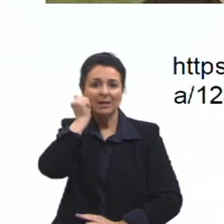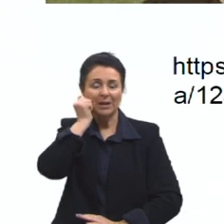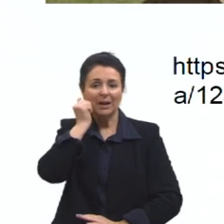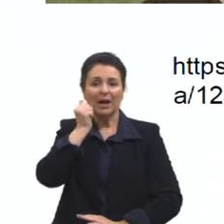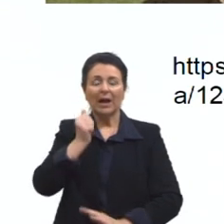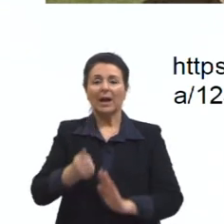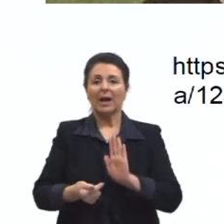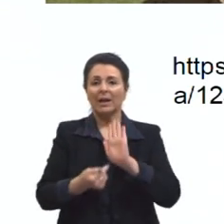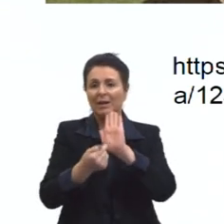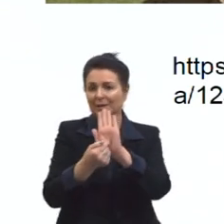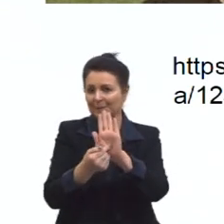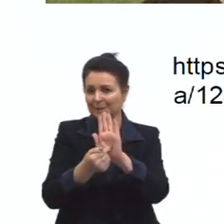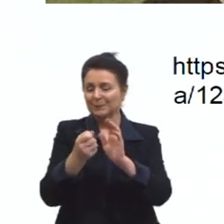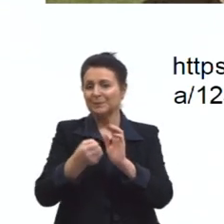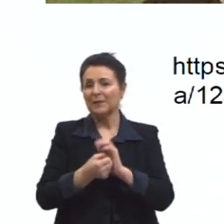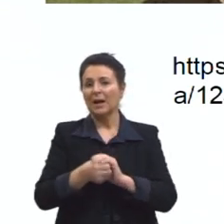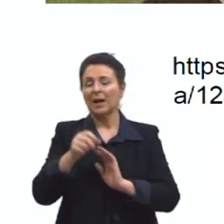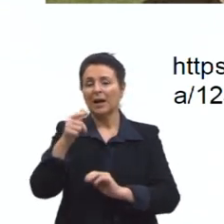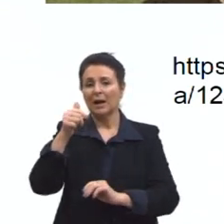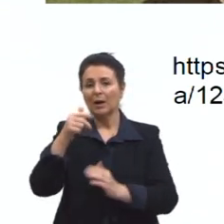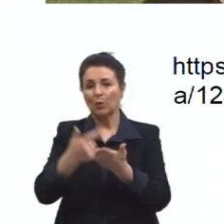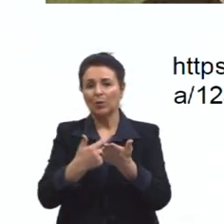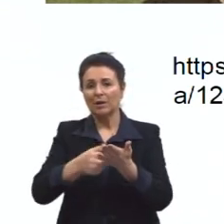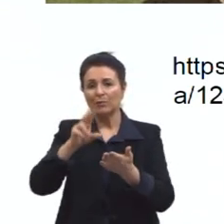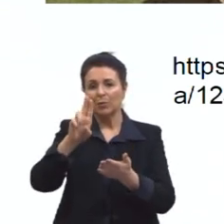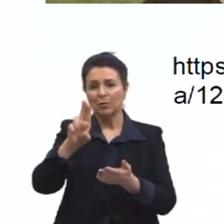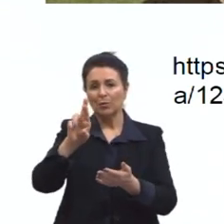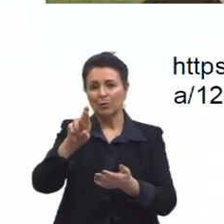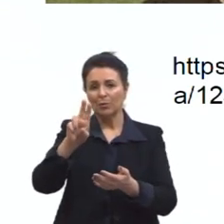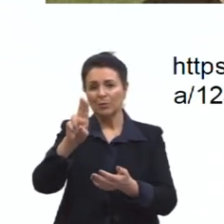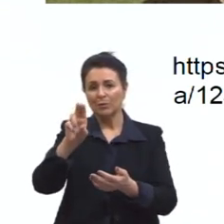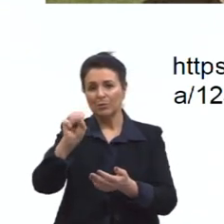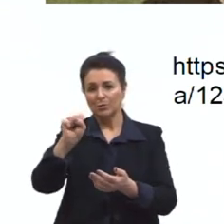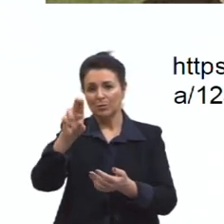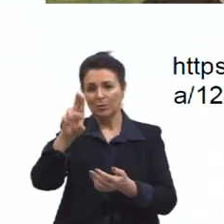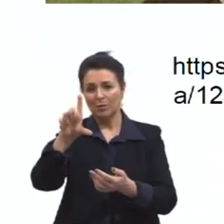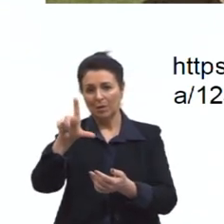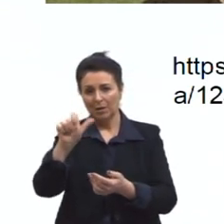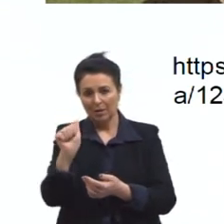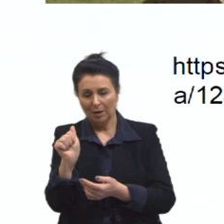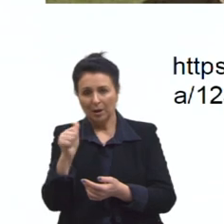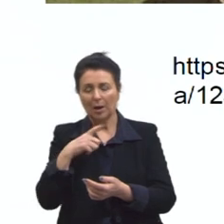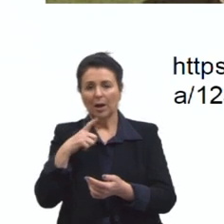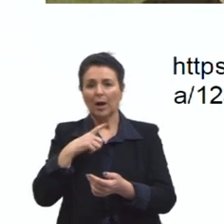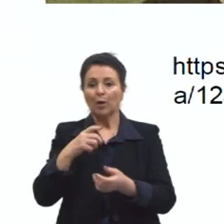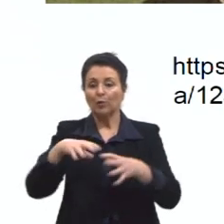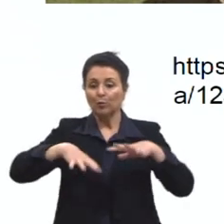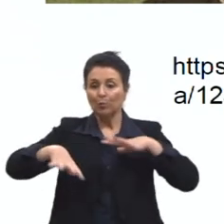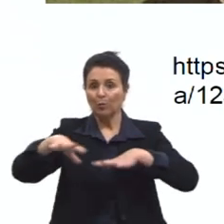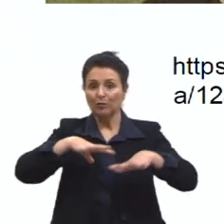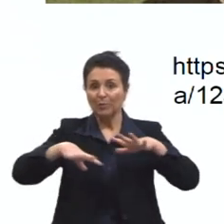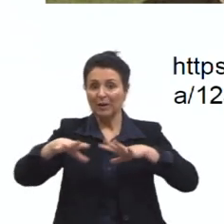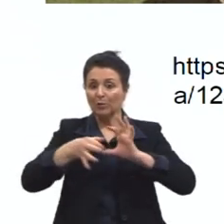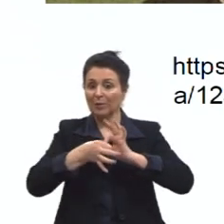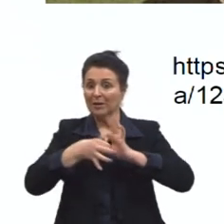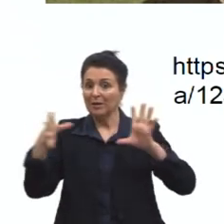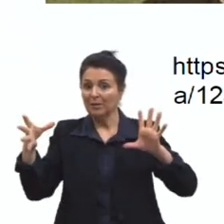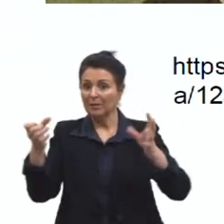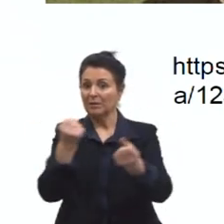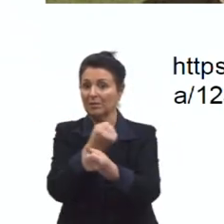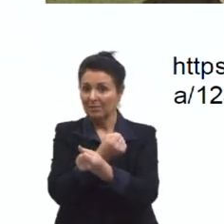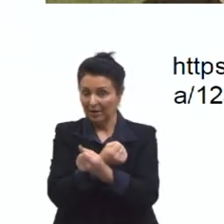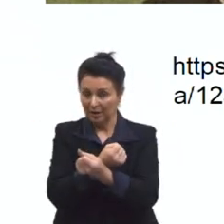é um romance considerado o primeiro romance abolicionista. O abolicionismo foi um movimento importante do final do século XIX,